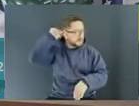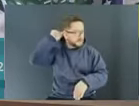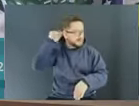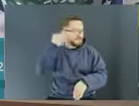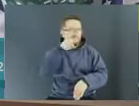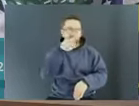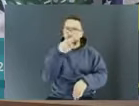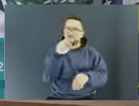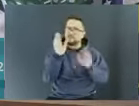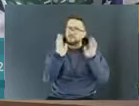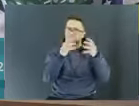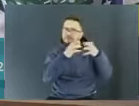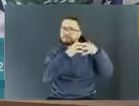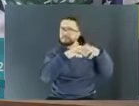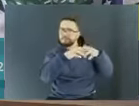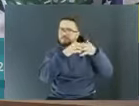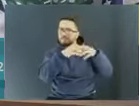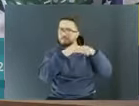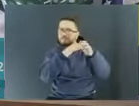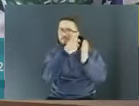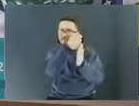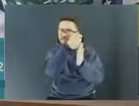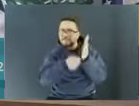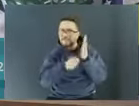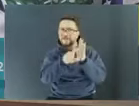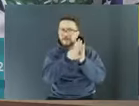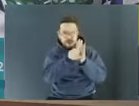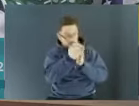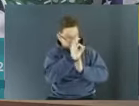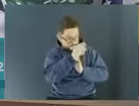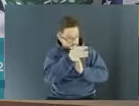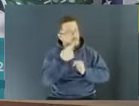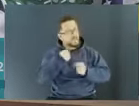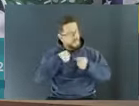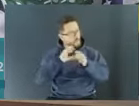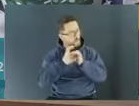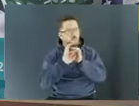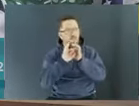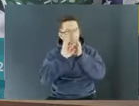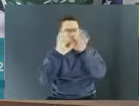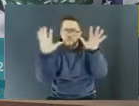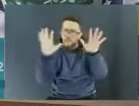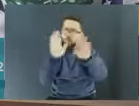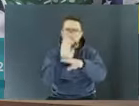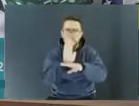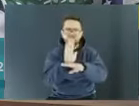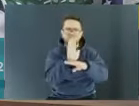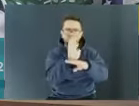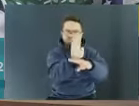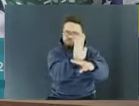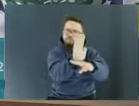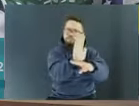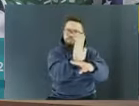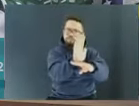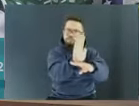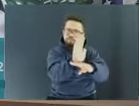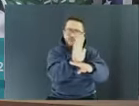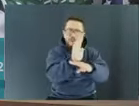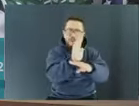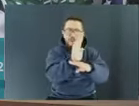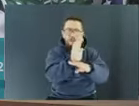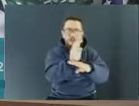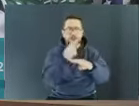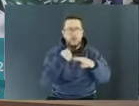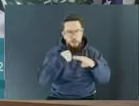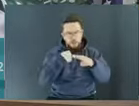alteração necessária, me colocar também à disposição e já que o Zezinho conte aí com o meu apoio